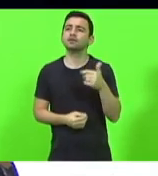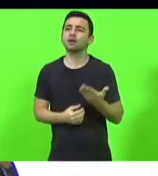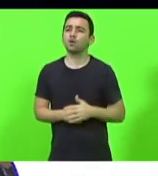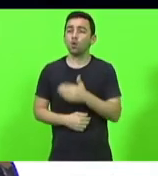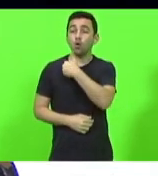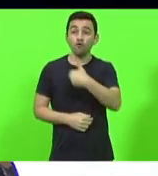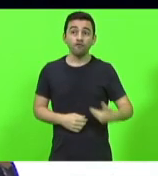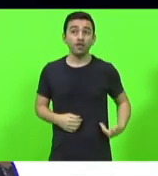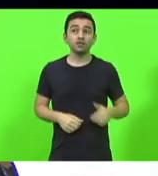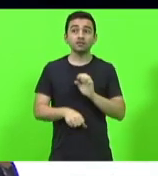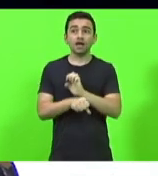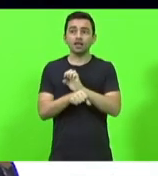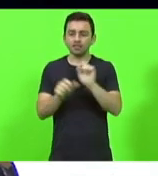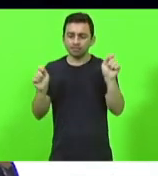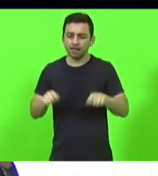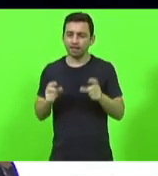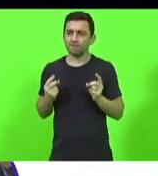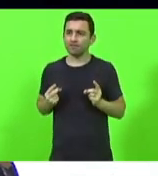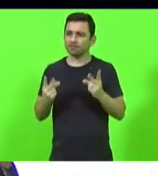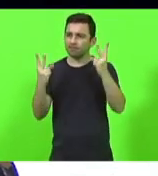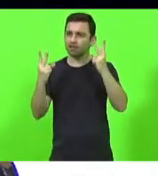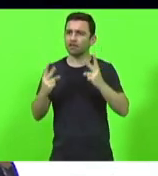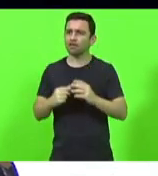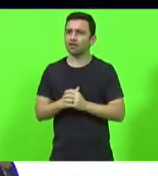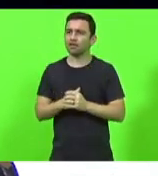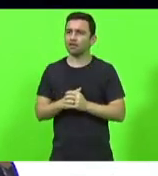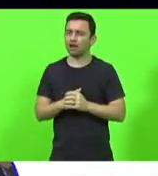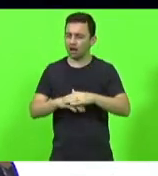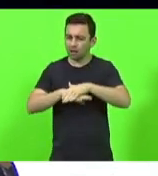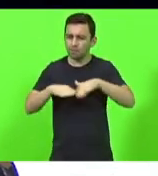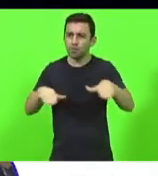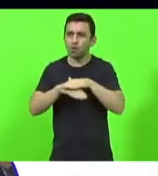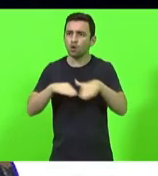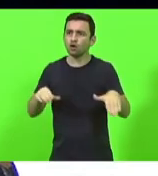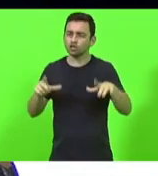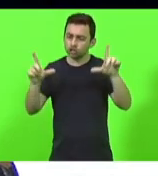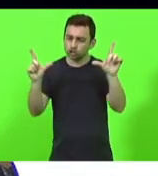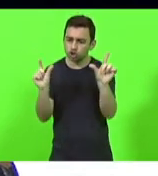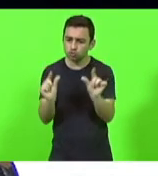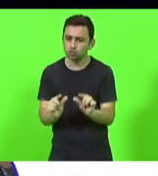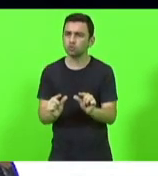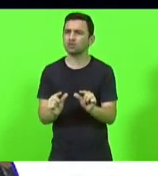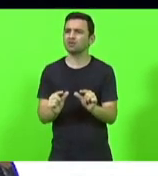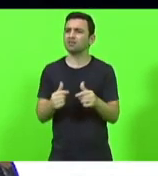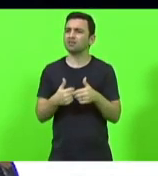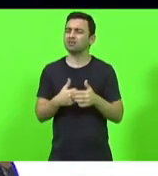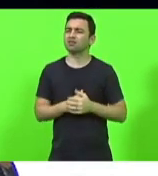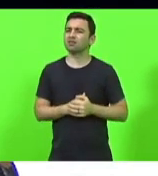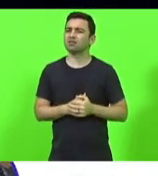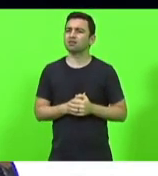oportunidade de vender, de se livrar, de diminuir o tamanho do Estado, como disse aqui o deputado